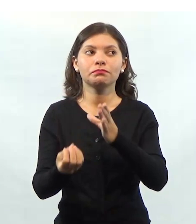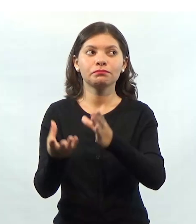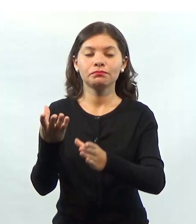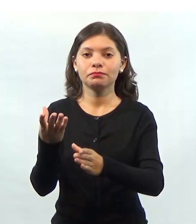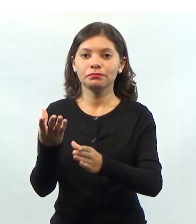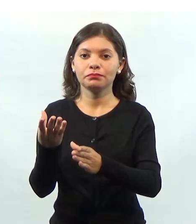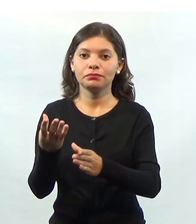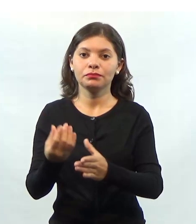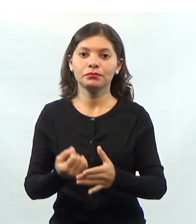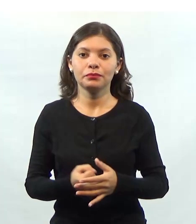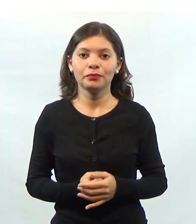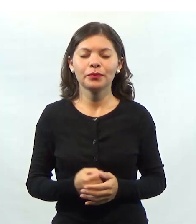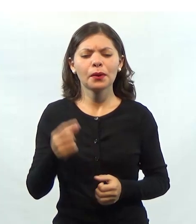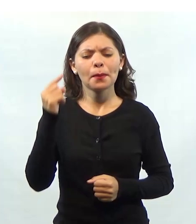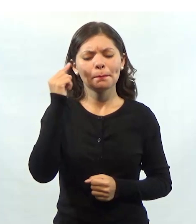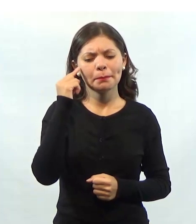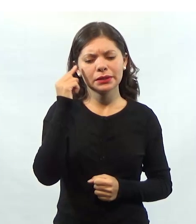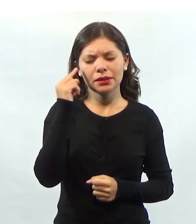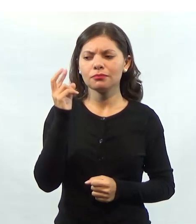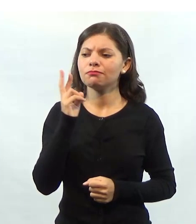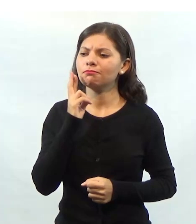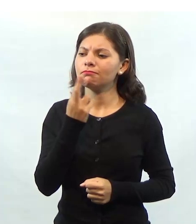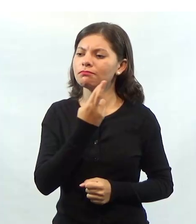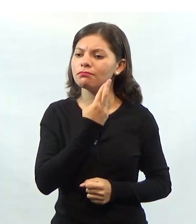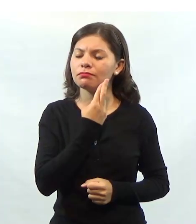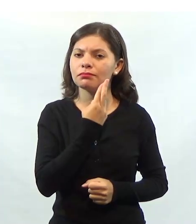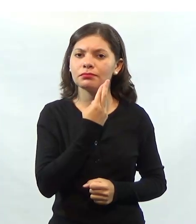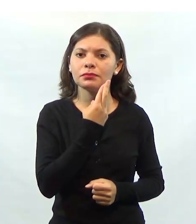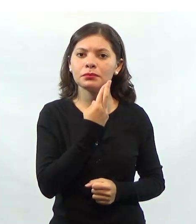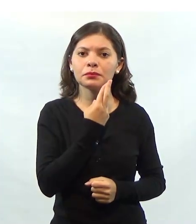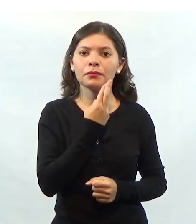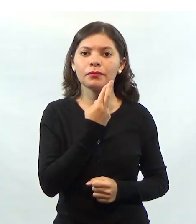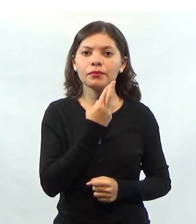produção. Vamos pensar aqui no restaurante.